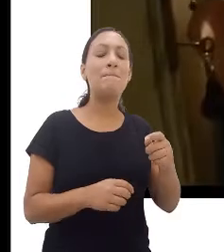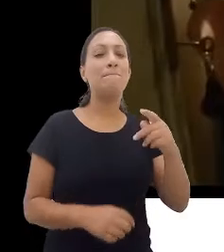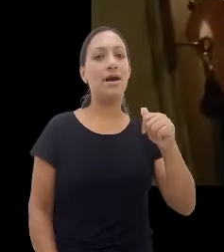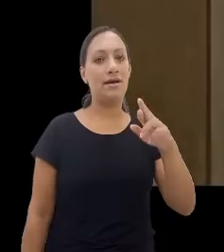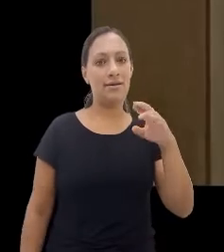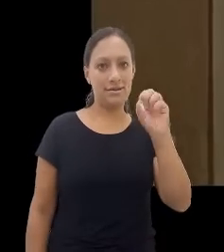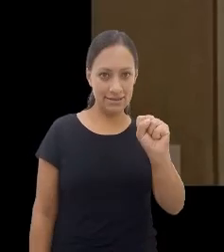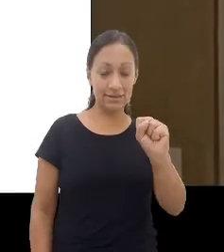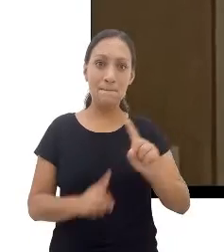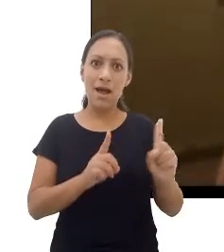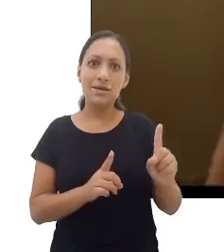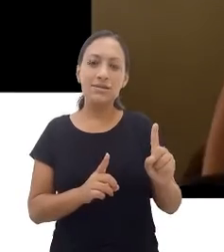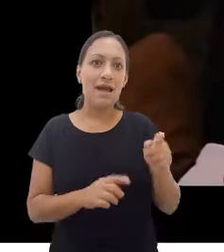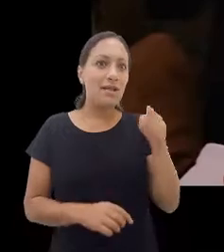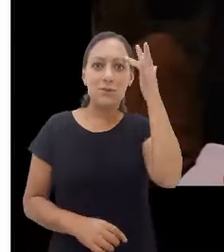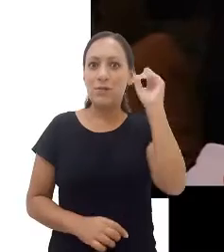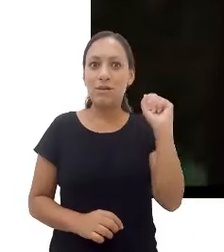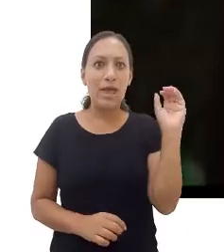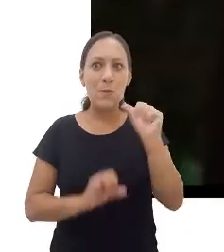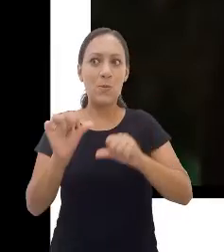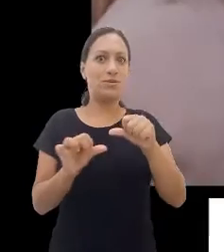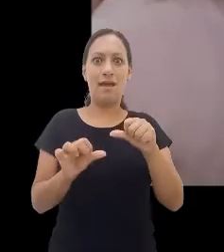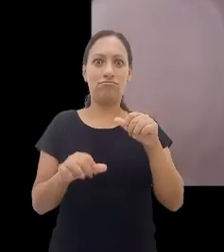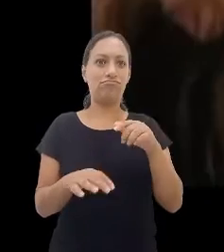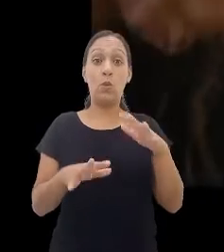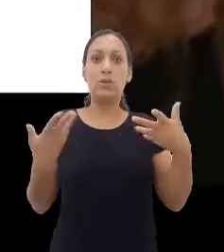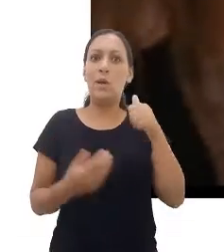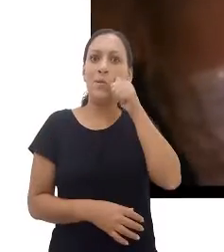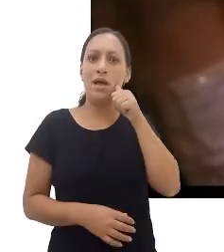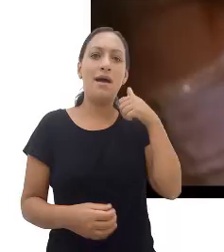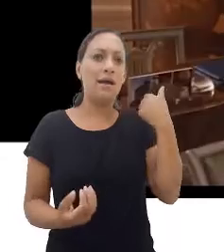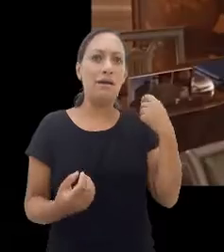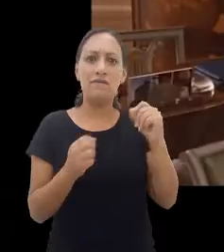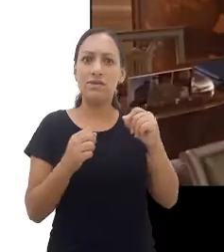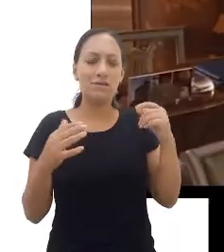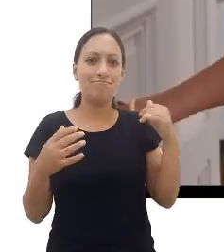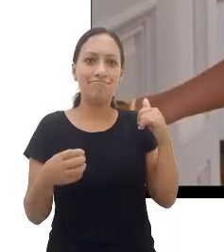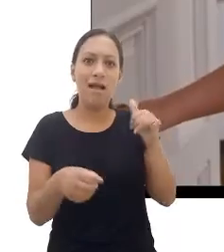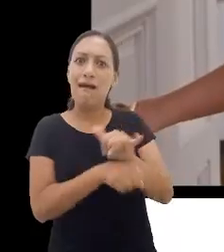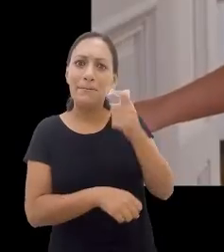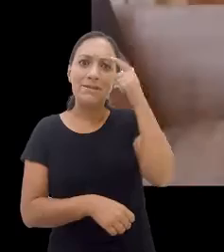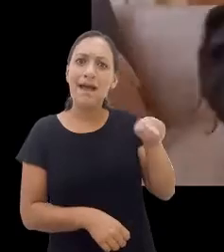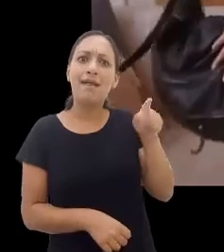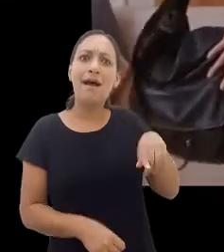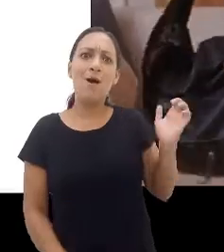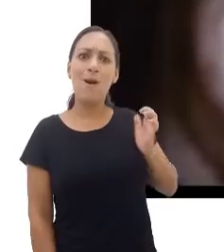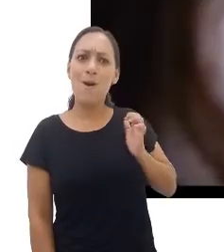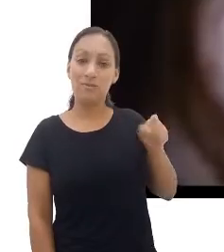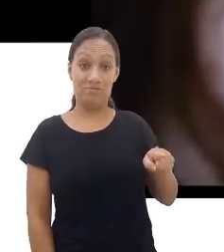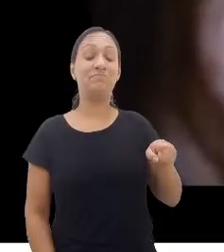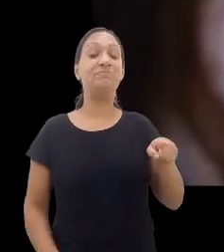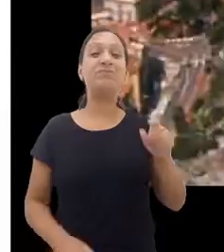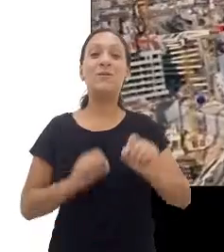prestes a mudar de uma hora para outra quando a jovem é confundida com uma milionária. Monte Carlo é uma comédia romântica teen super divertida. A